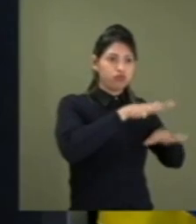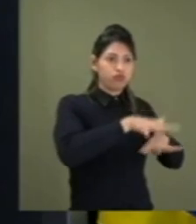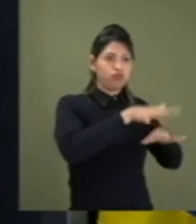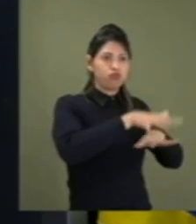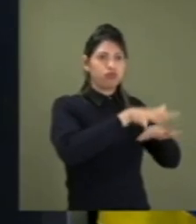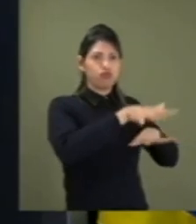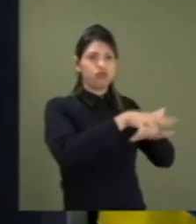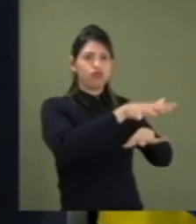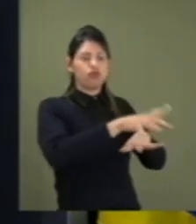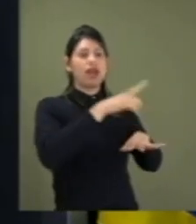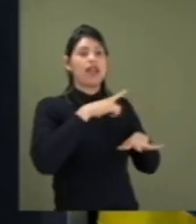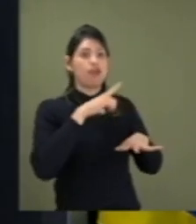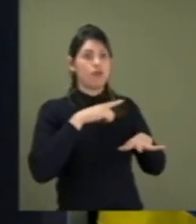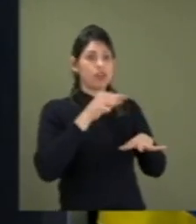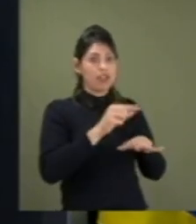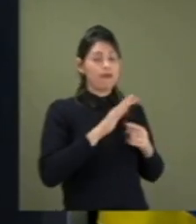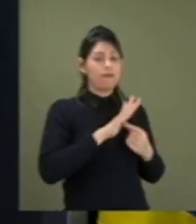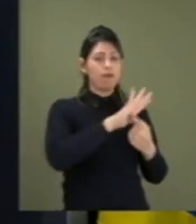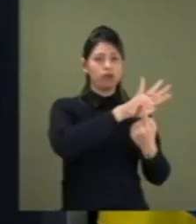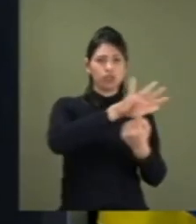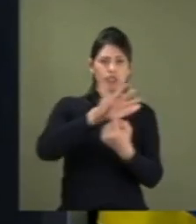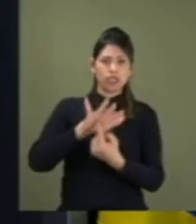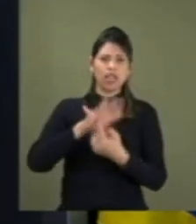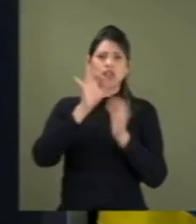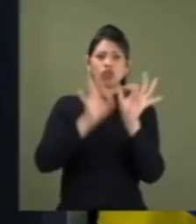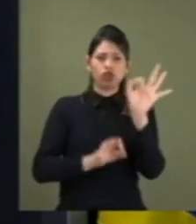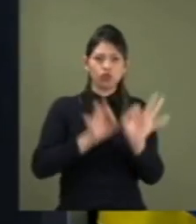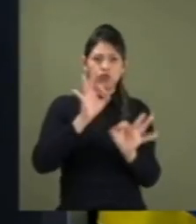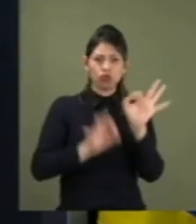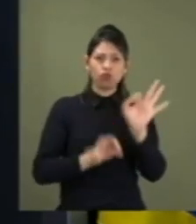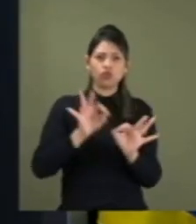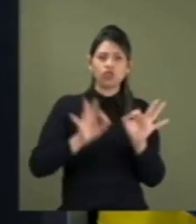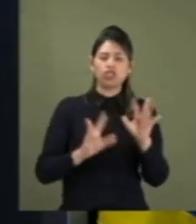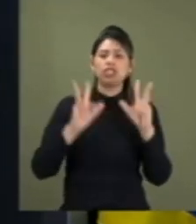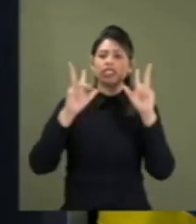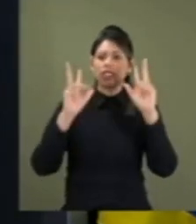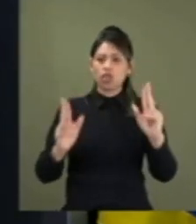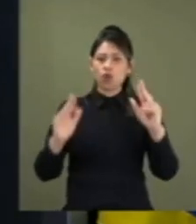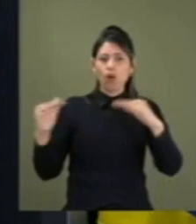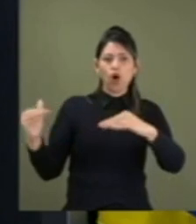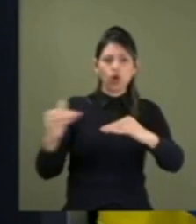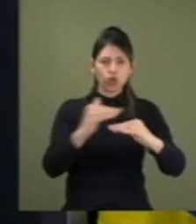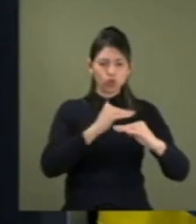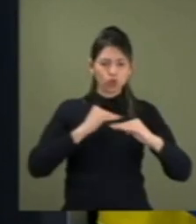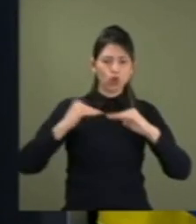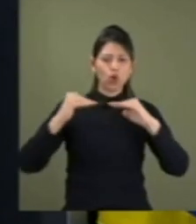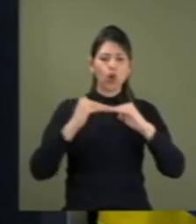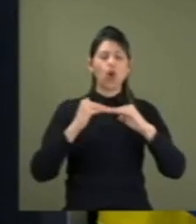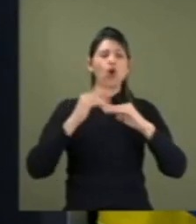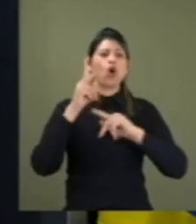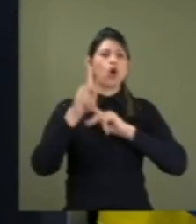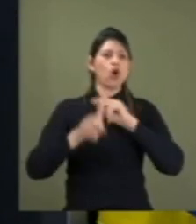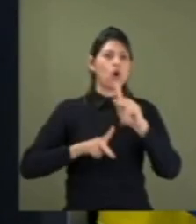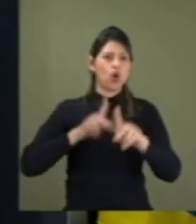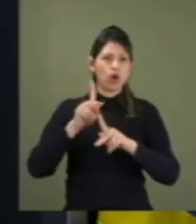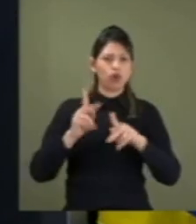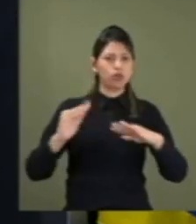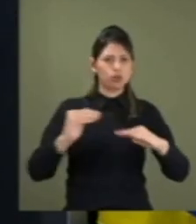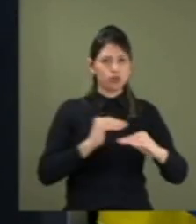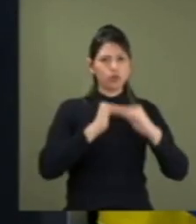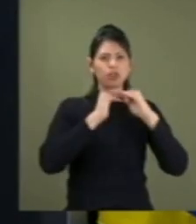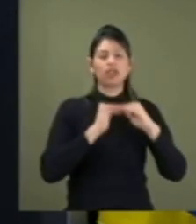bonita, de que a justiça poderia ser para todos, que é, que são os